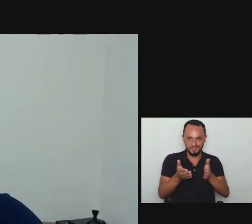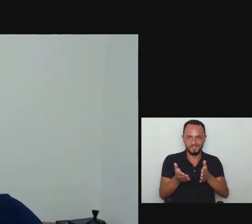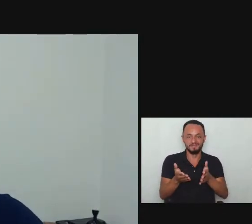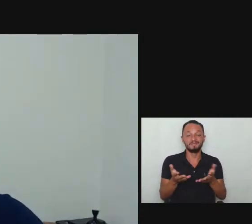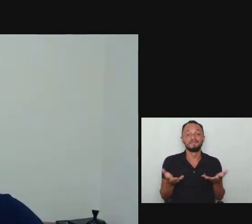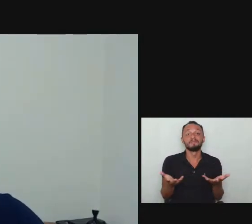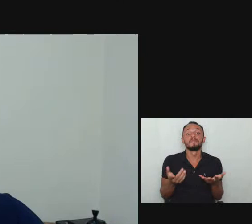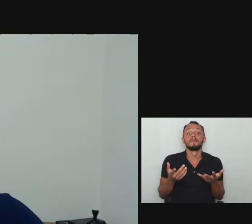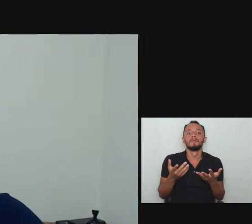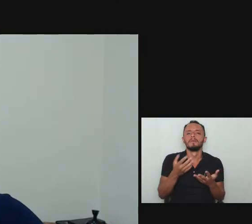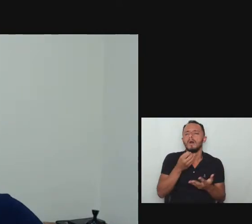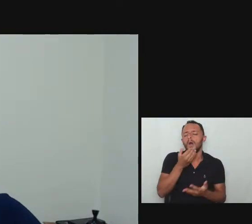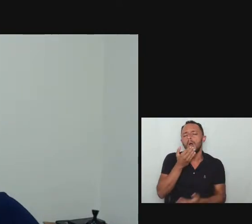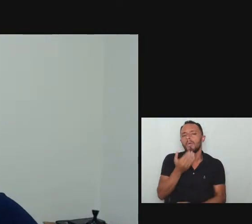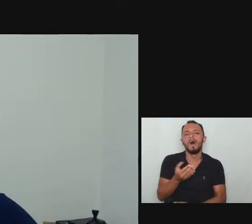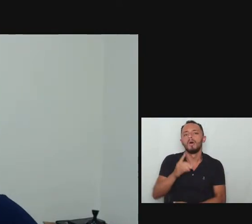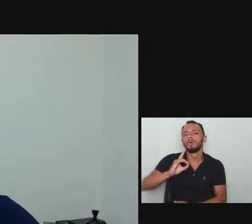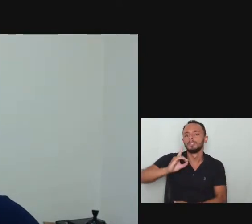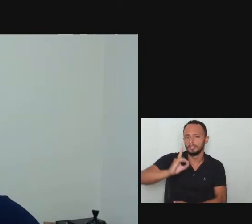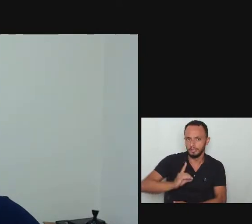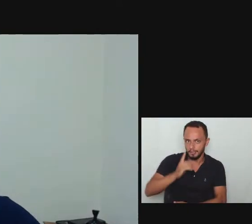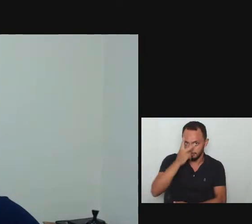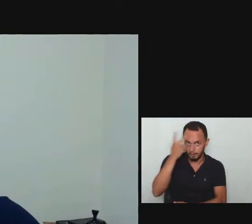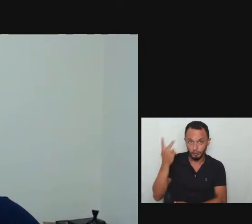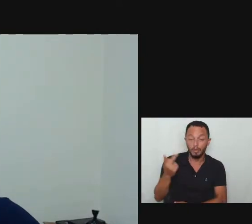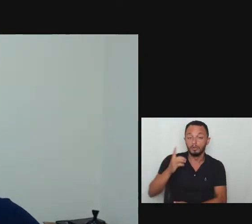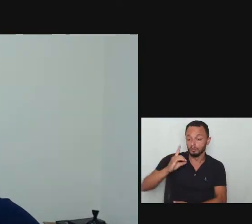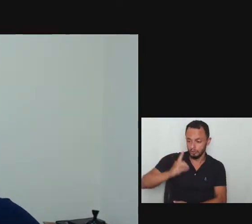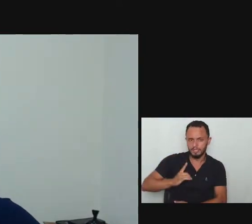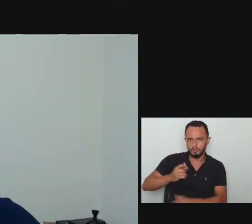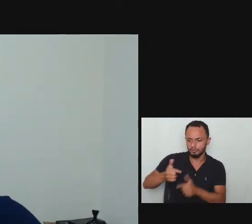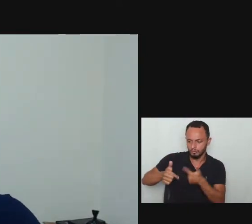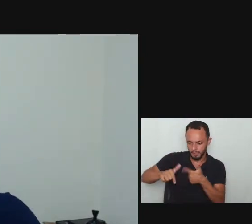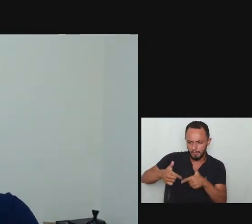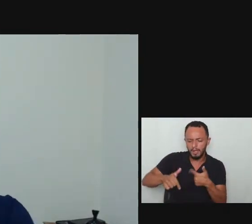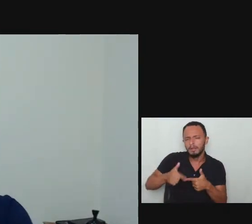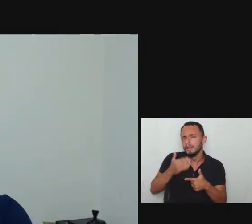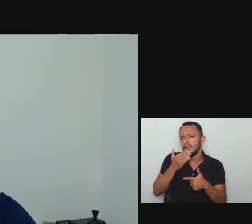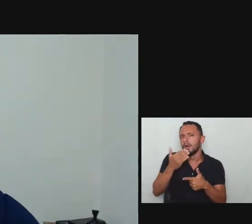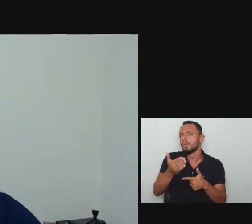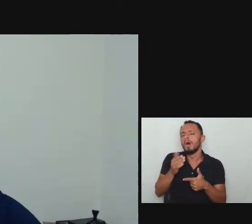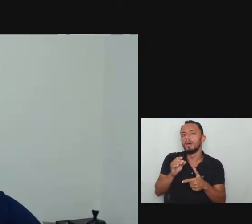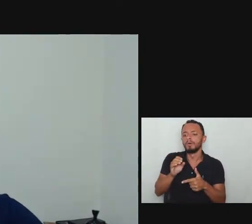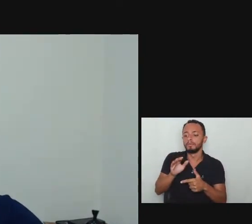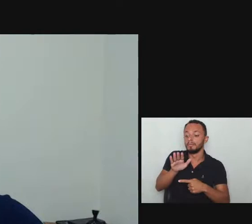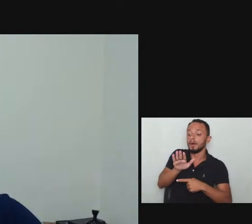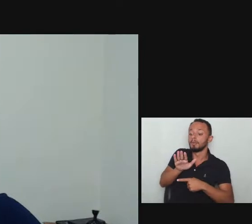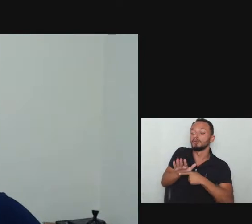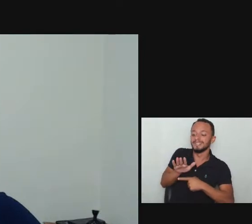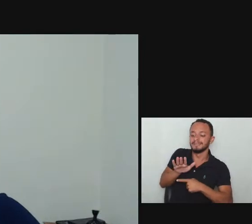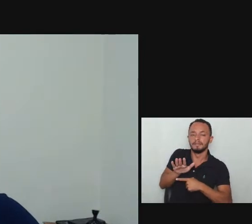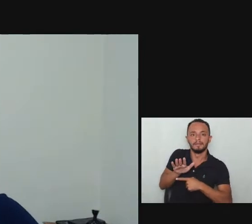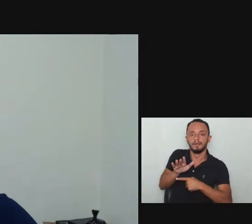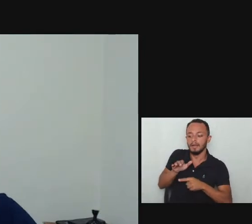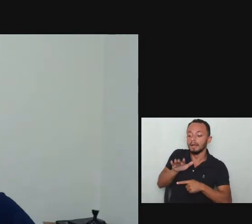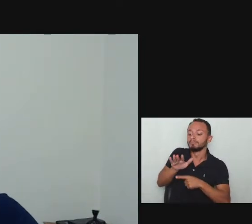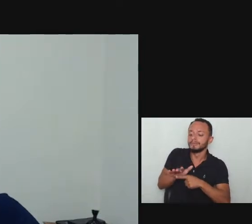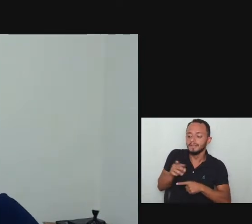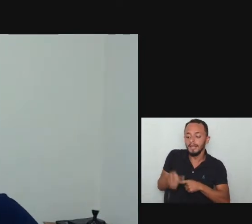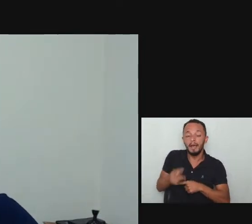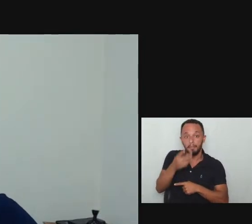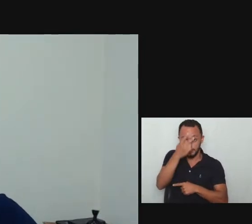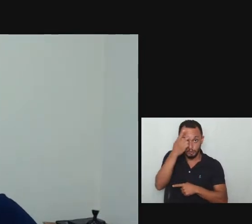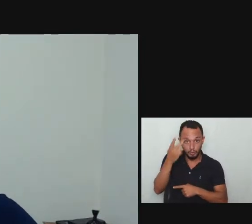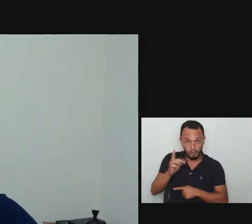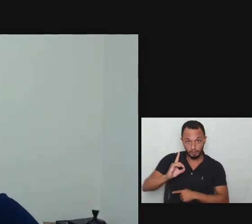com deficiência no trabalho será que existe alguma proteção especial do trabalhador com deficiência a